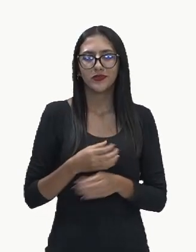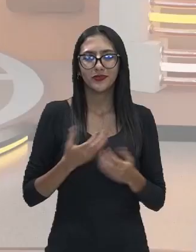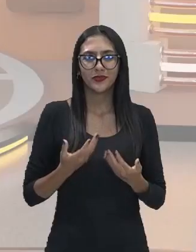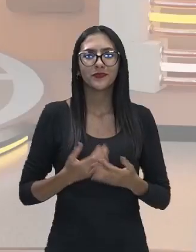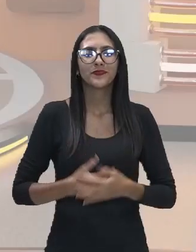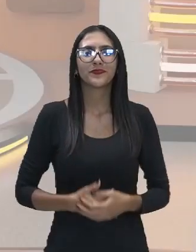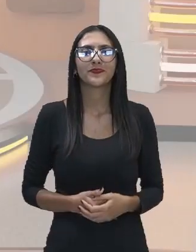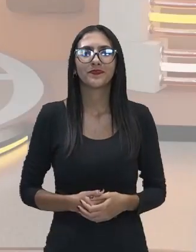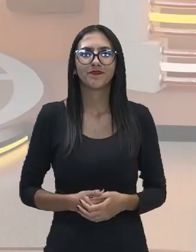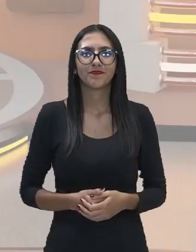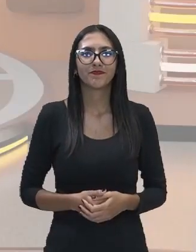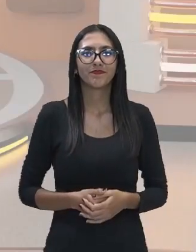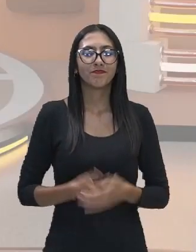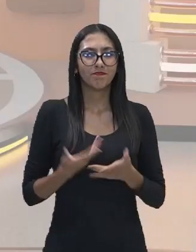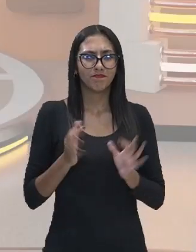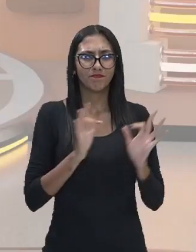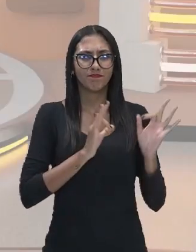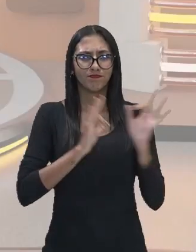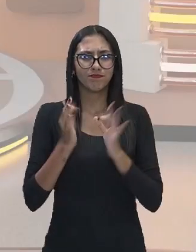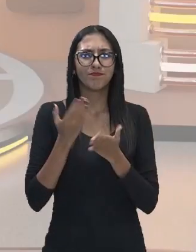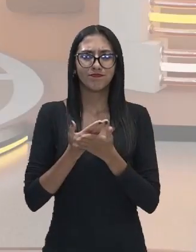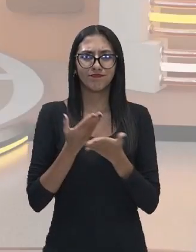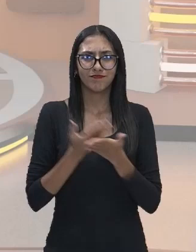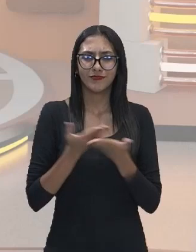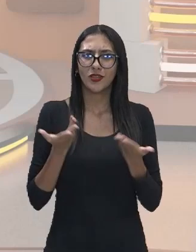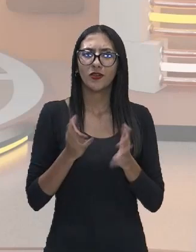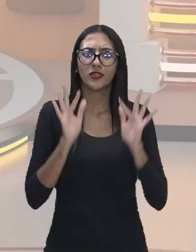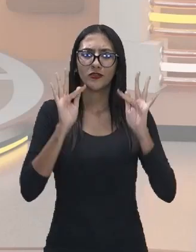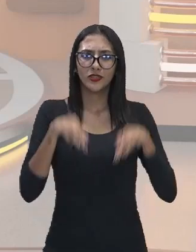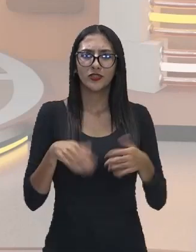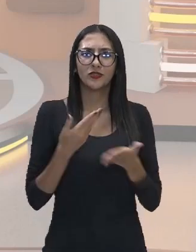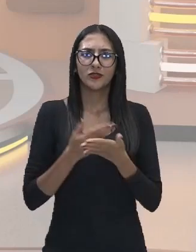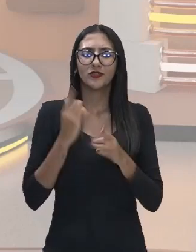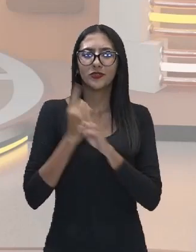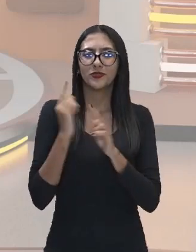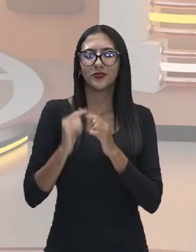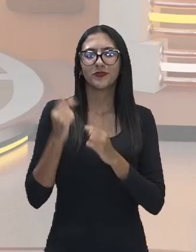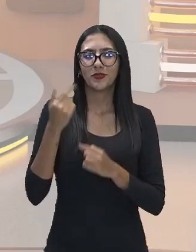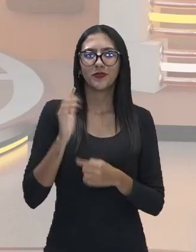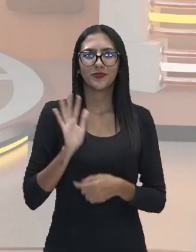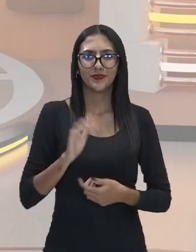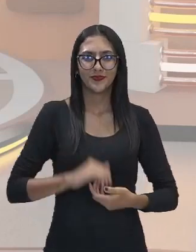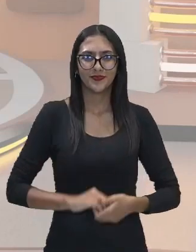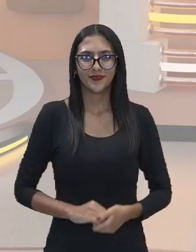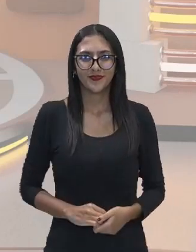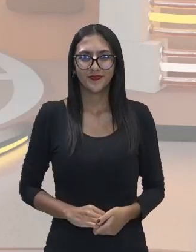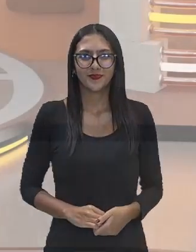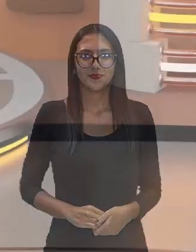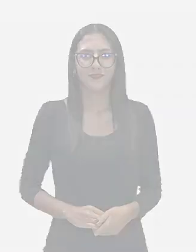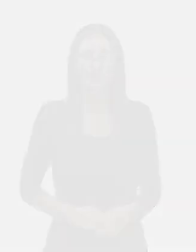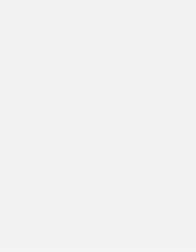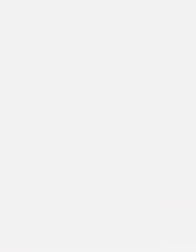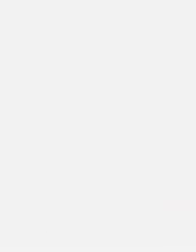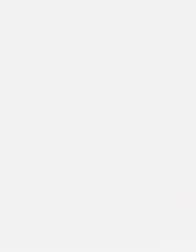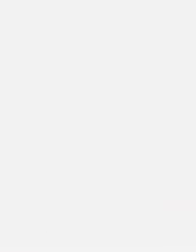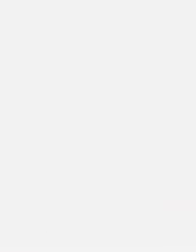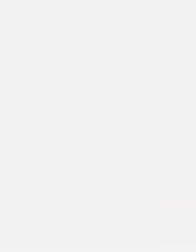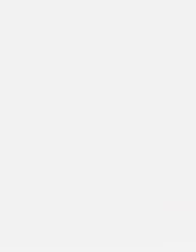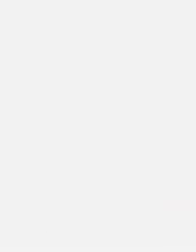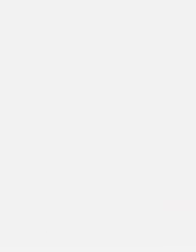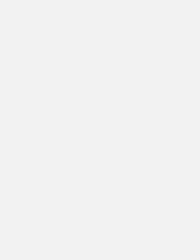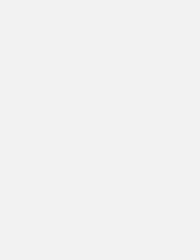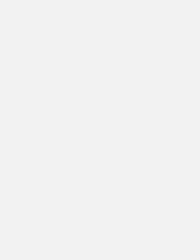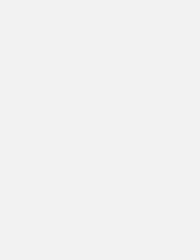por essa aula deu tá bom chegamos ao fim a gente se vê numa próxima até mais a gente